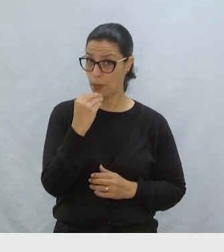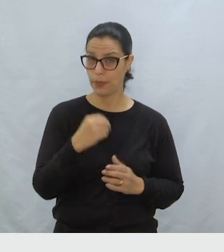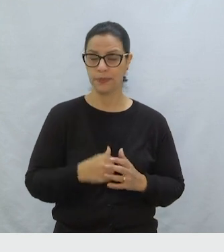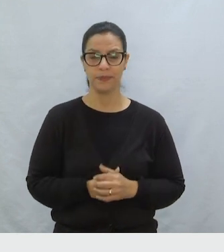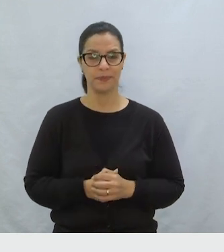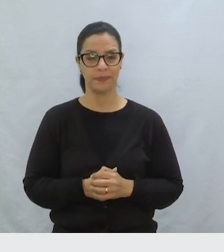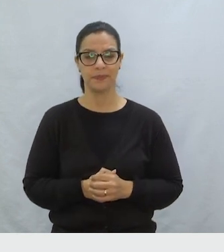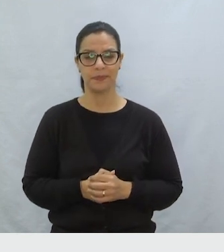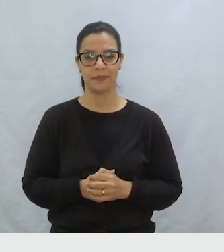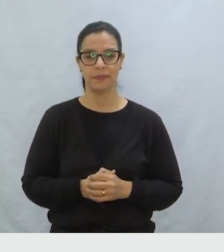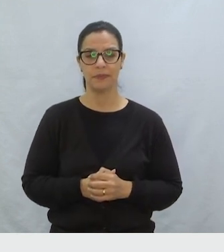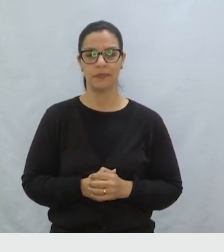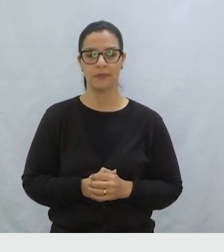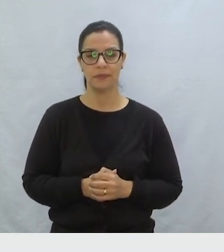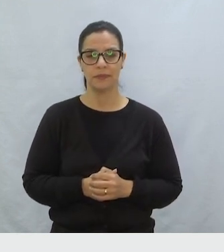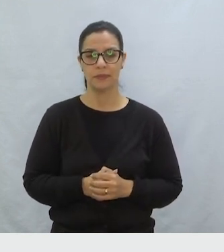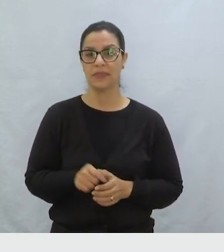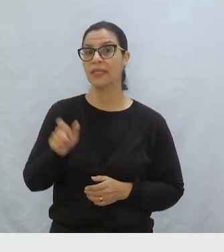Este é o lobo